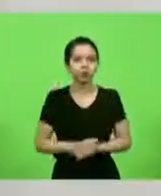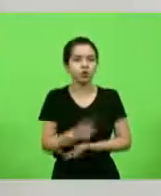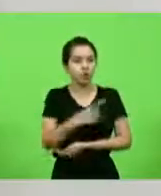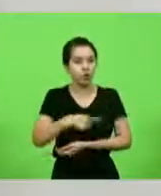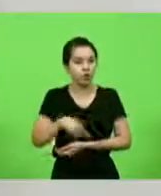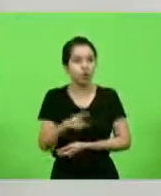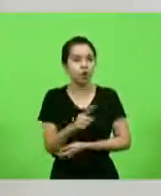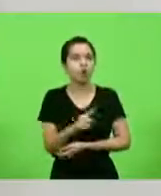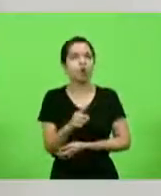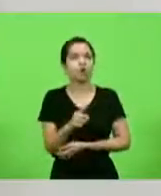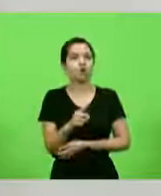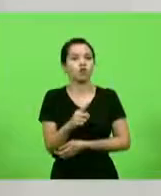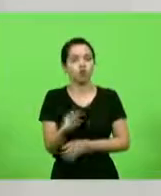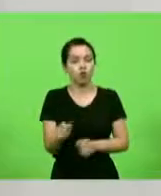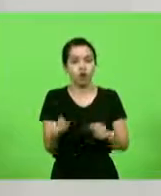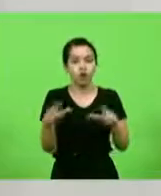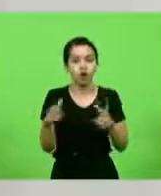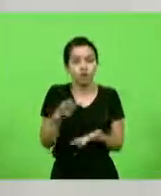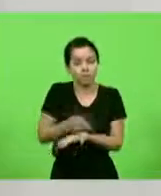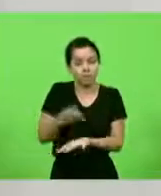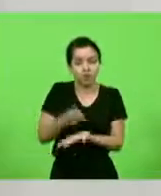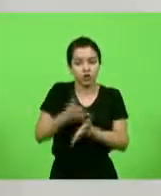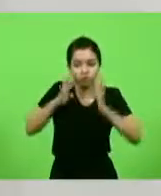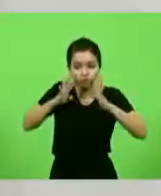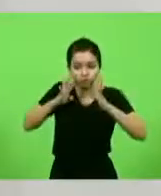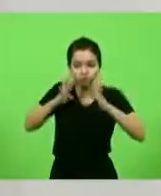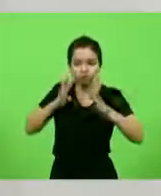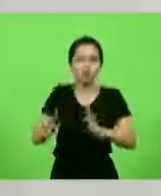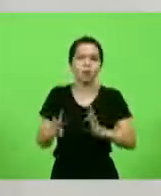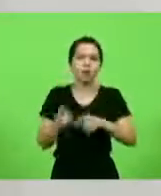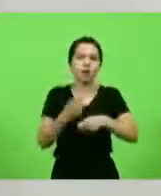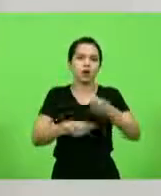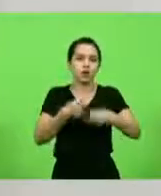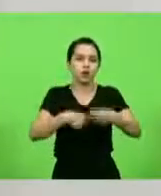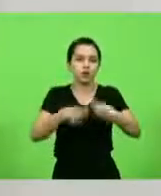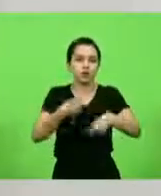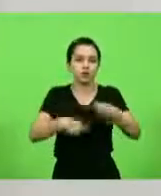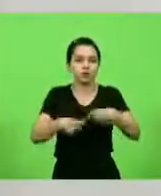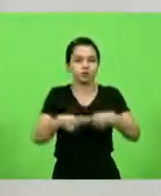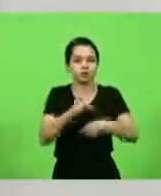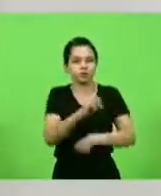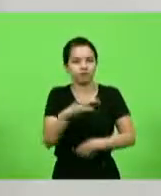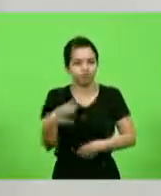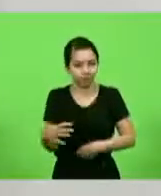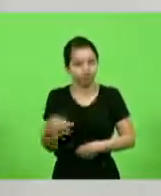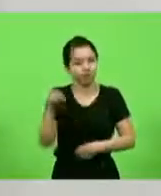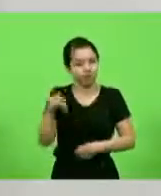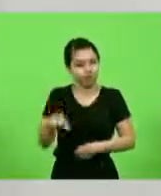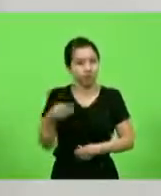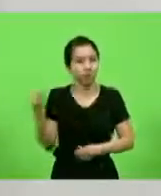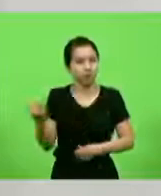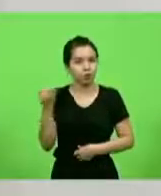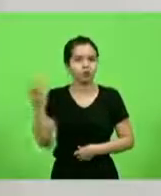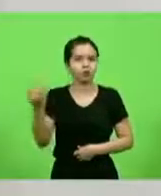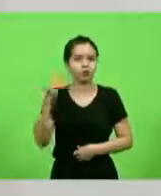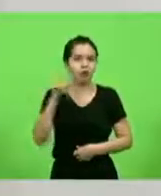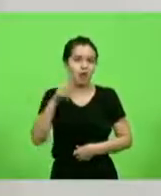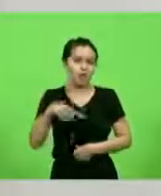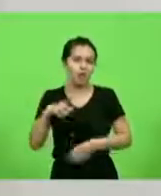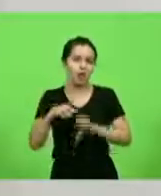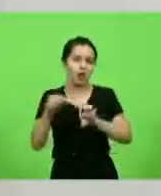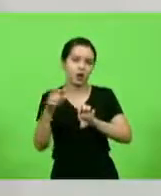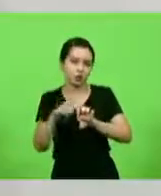mais efetivo para a economia catarinense, para aquele que roda a economia, que é o microempreendedor, é o